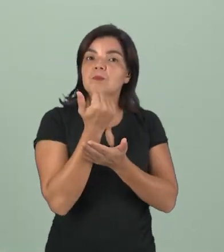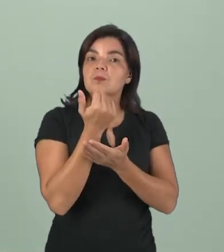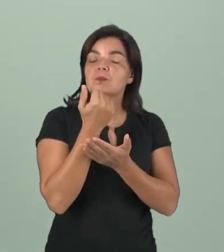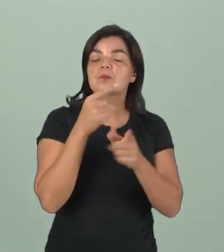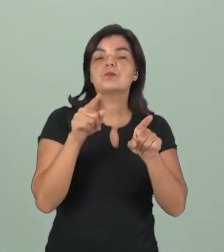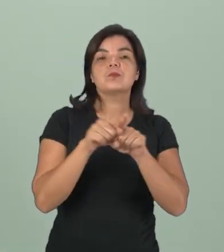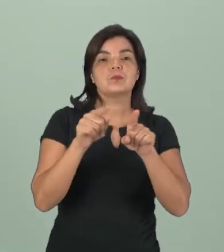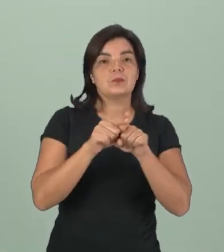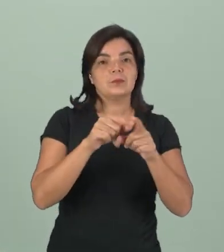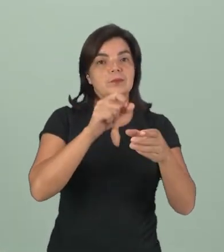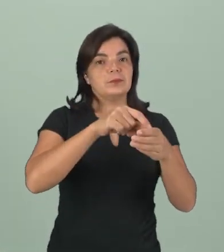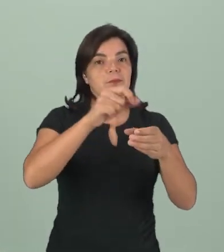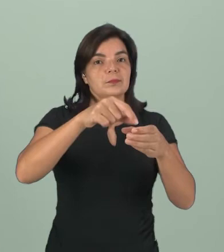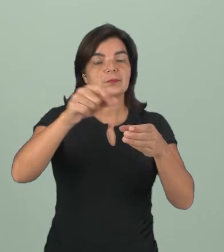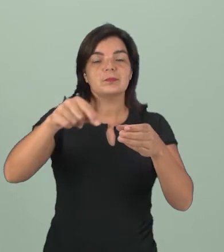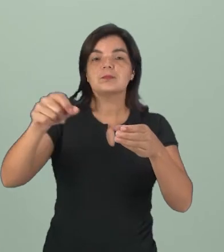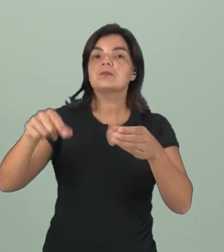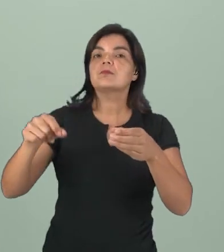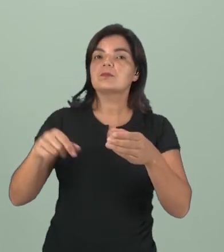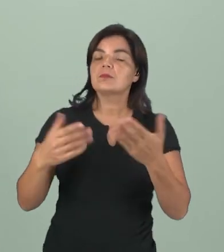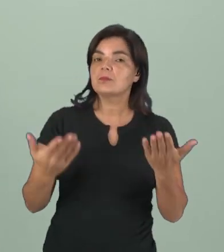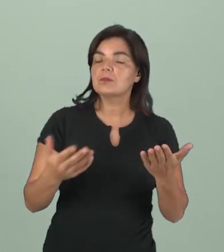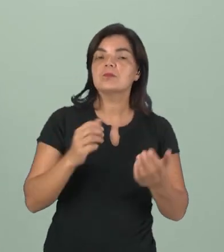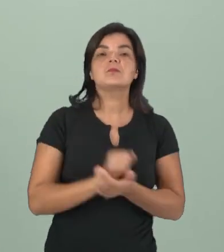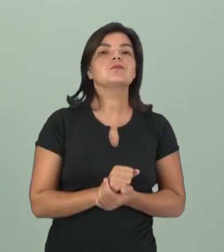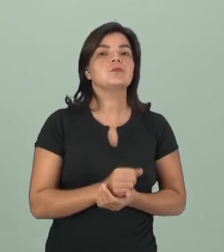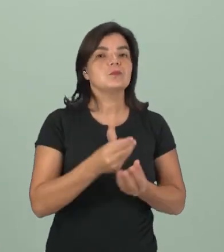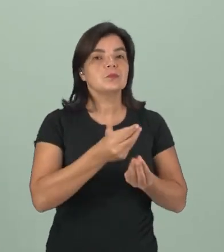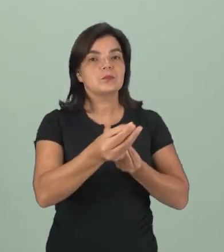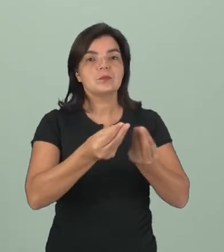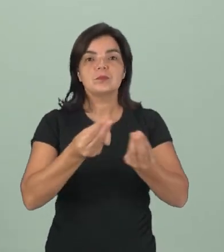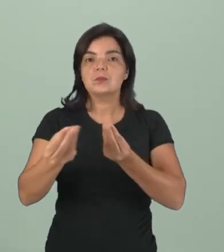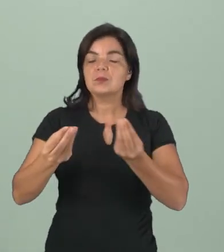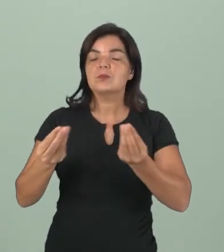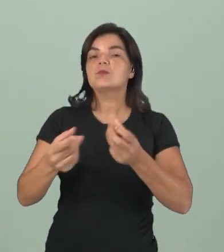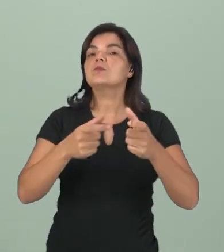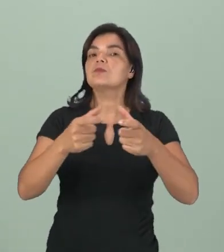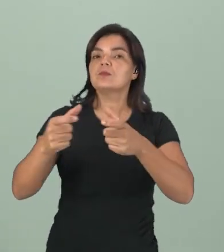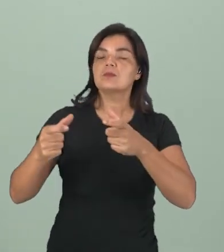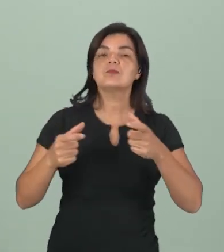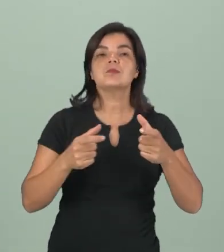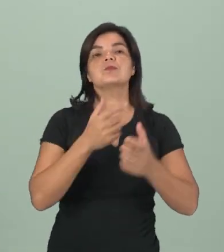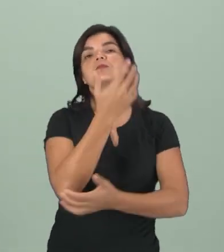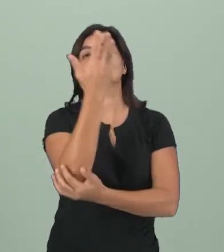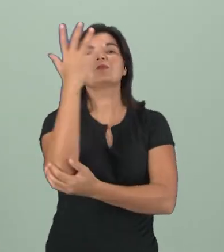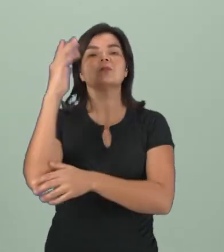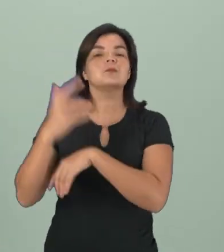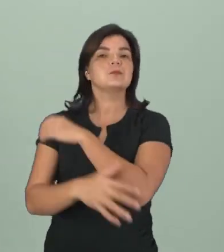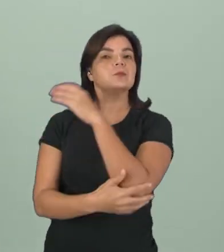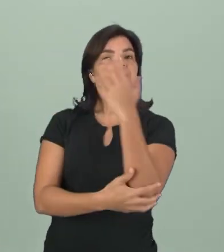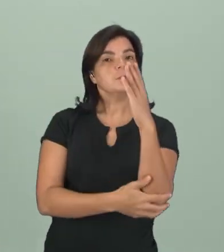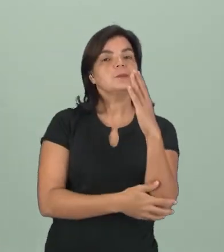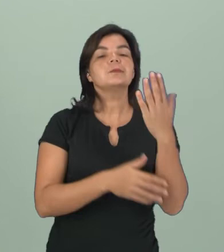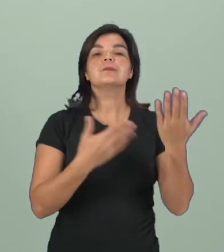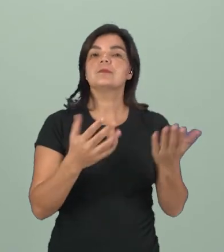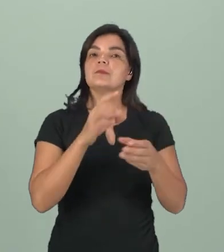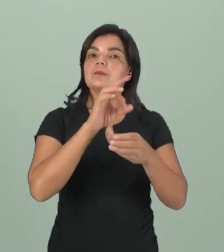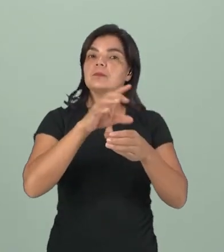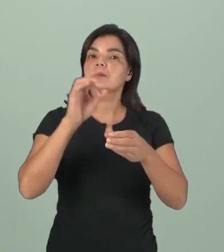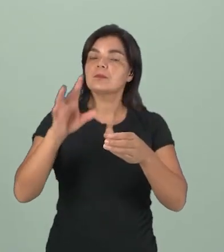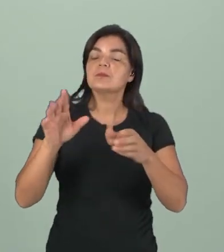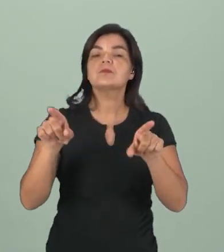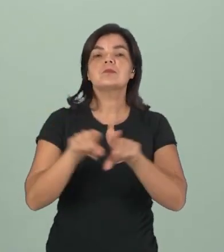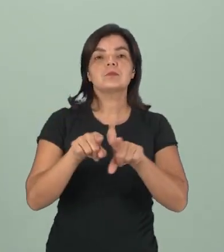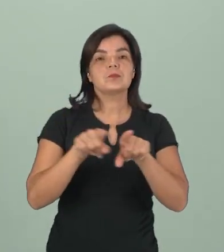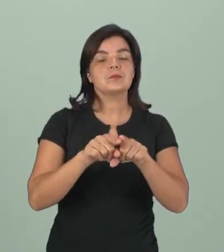frutos e vão fazendo a dispersão desse fruto. Ou seja, vão distribuindo esses frutos pela floresta e a cada fruto,